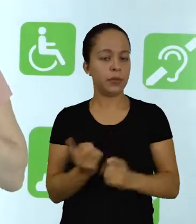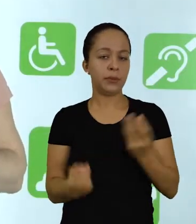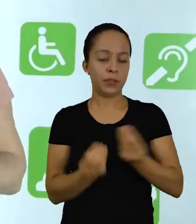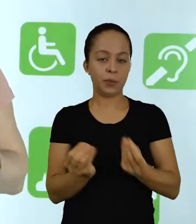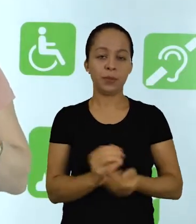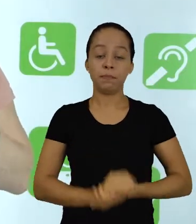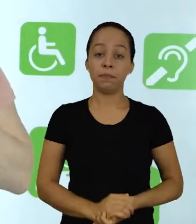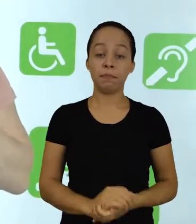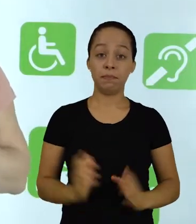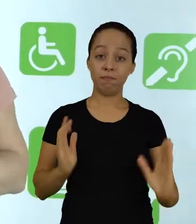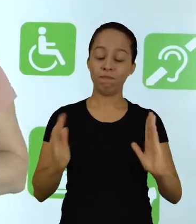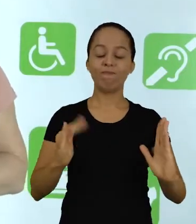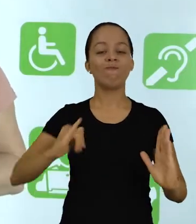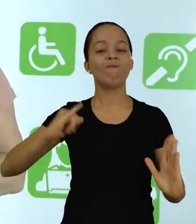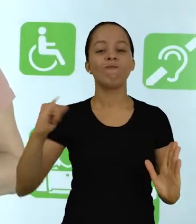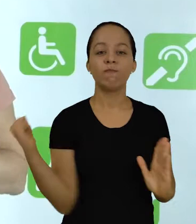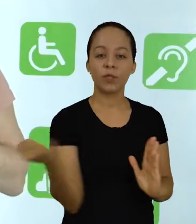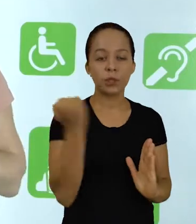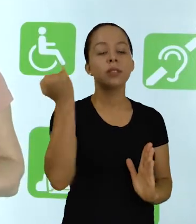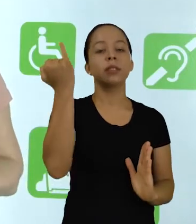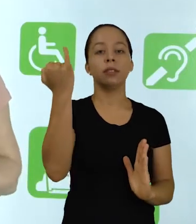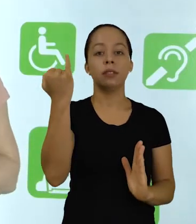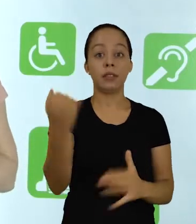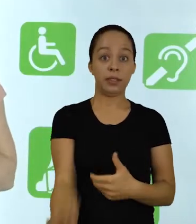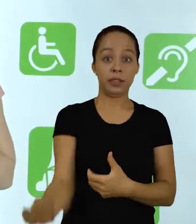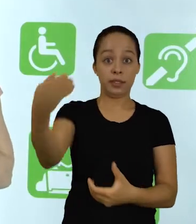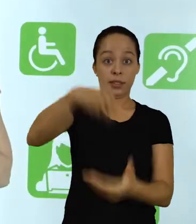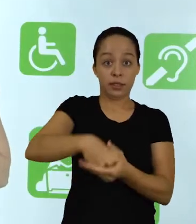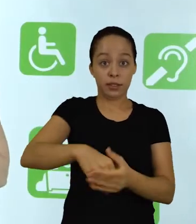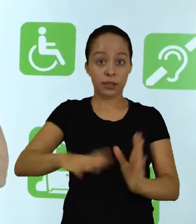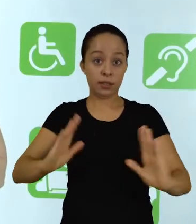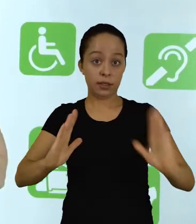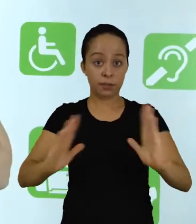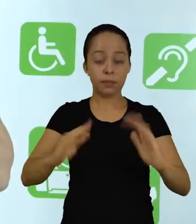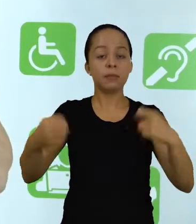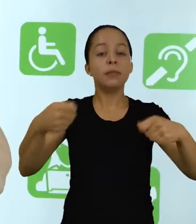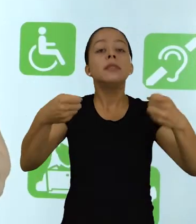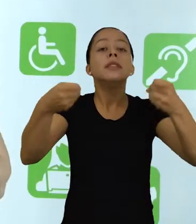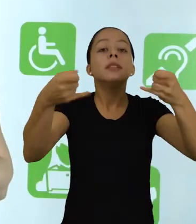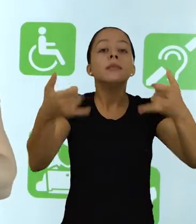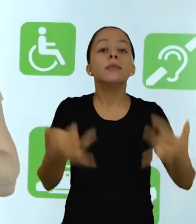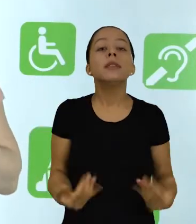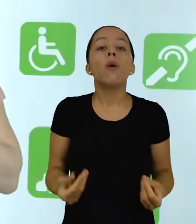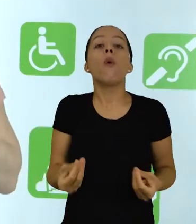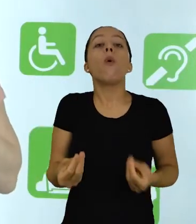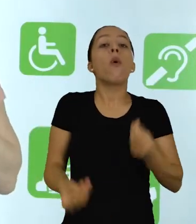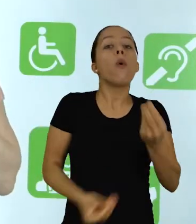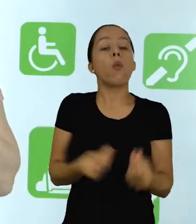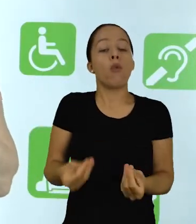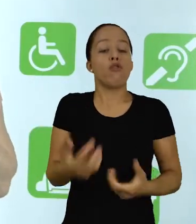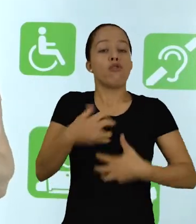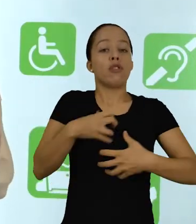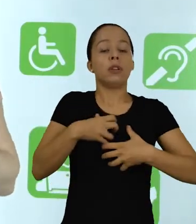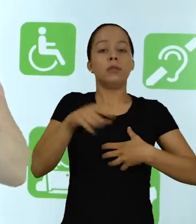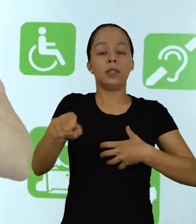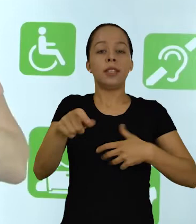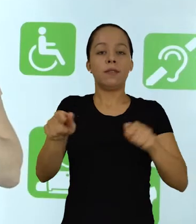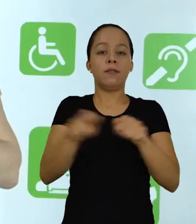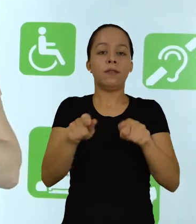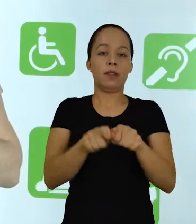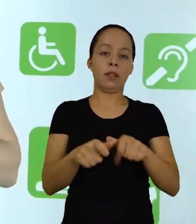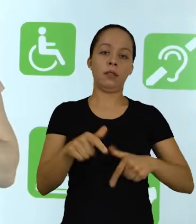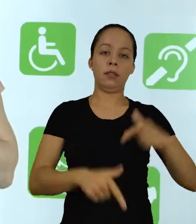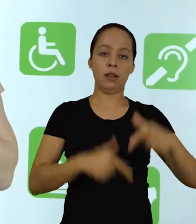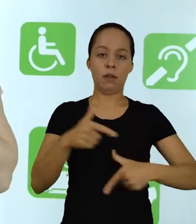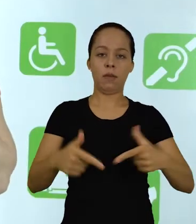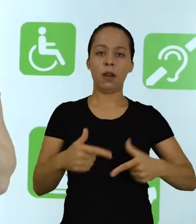Essa etapa é muito importante e nela você deverá descrever a forma como executa o